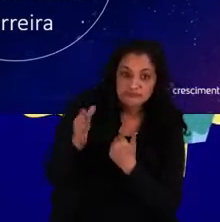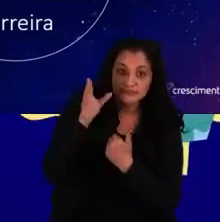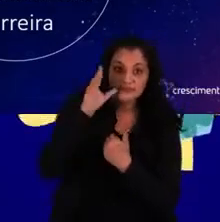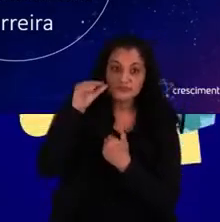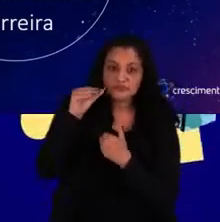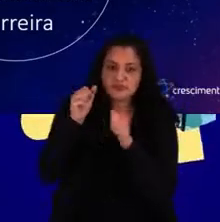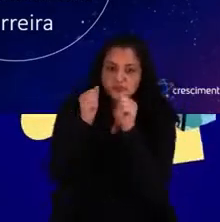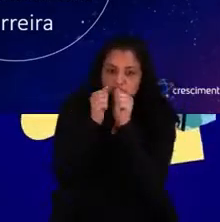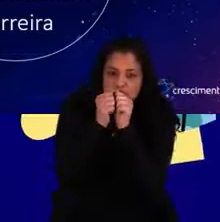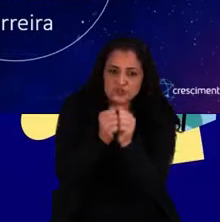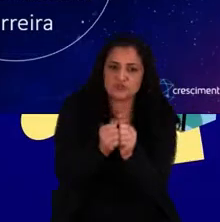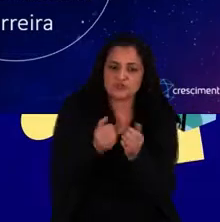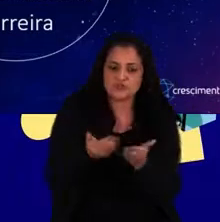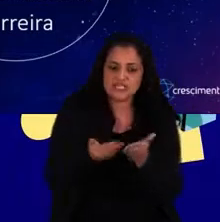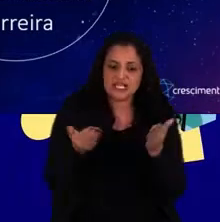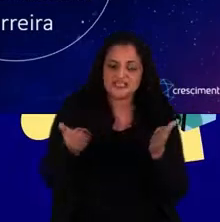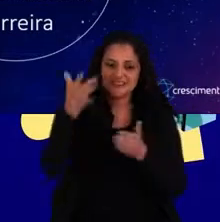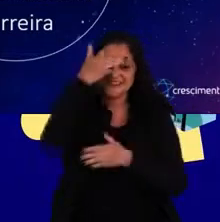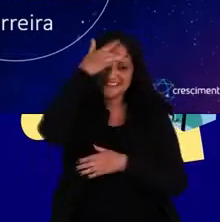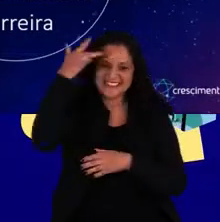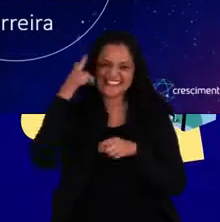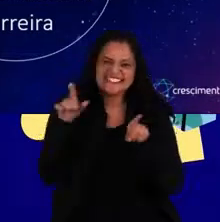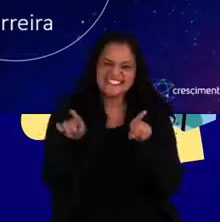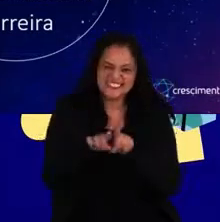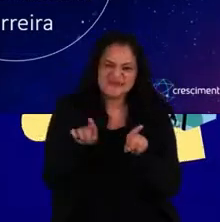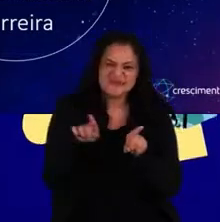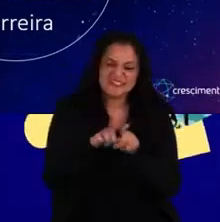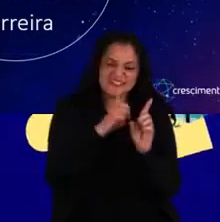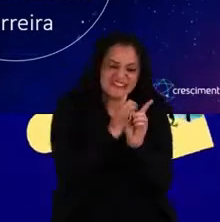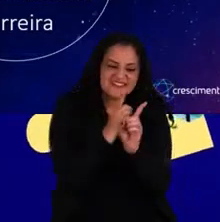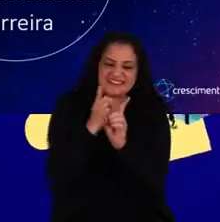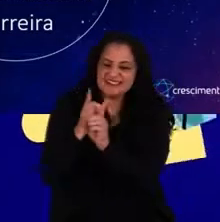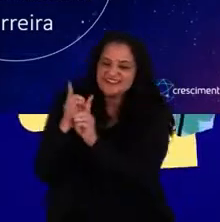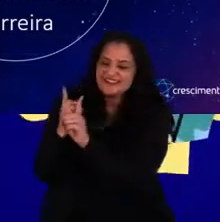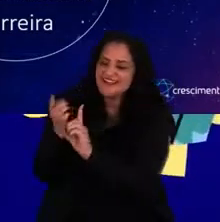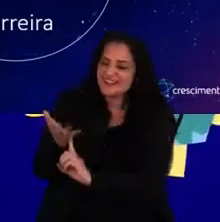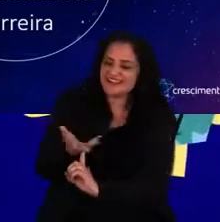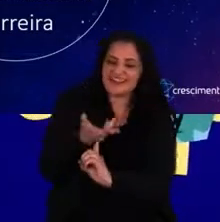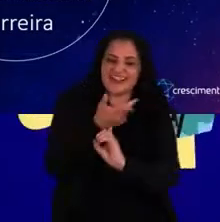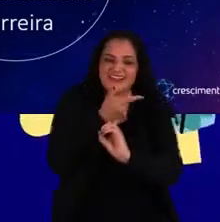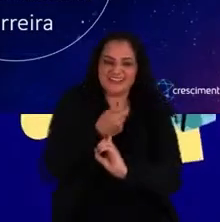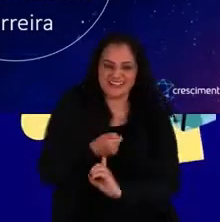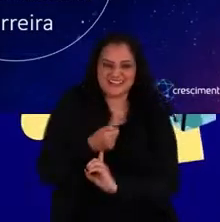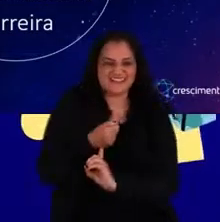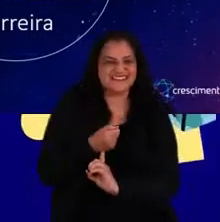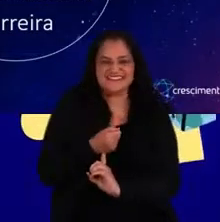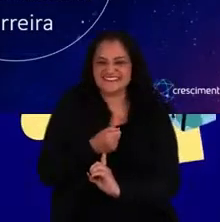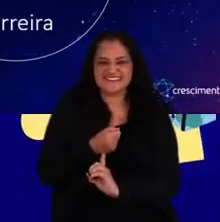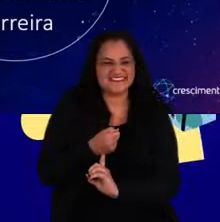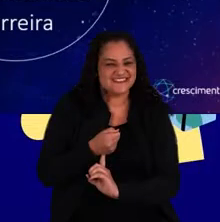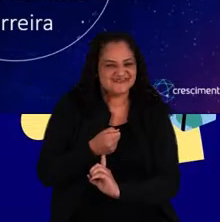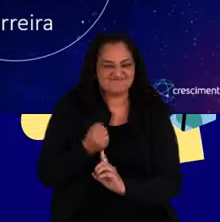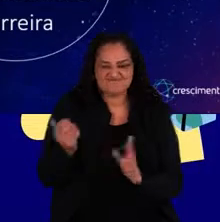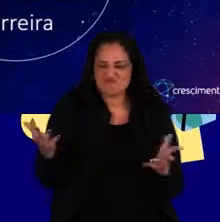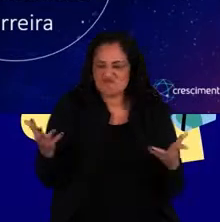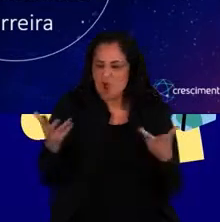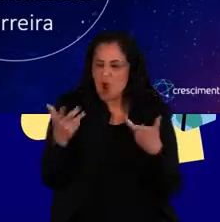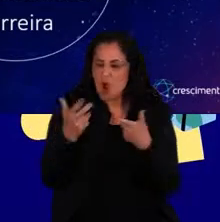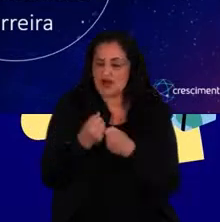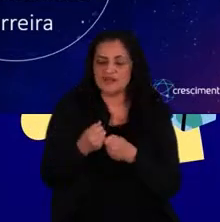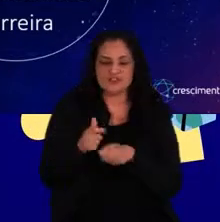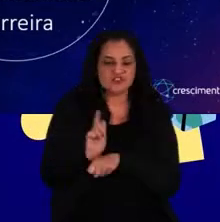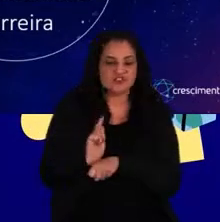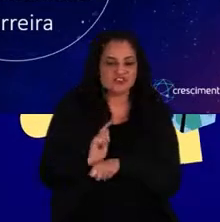estar mais próximo dessas pessoas e também poder identificar talentos e fazer uma excelência ali na